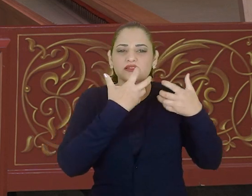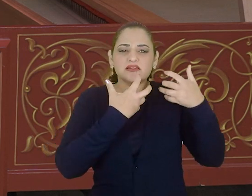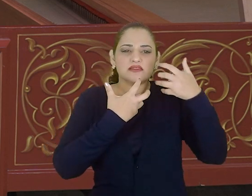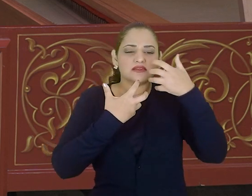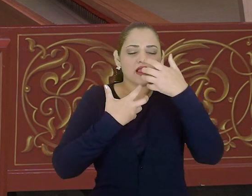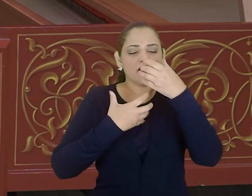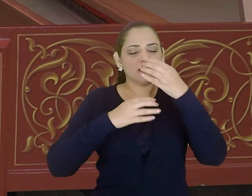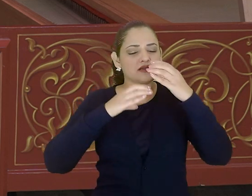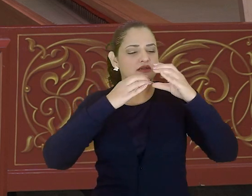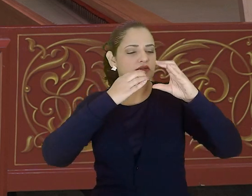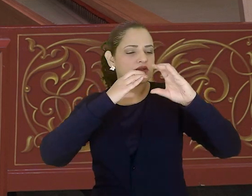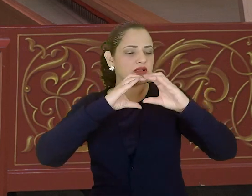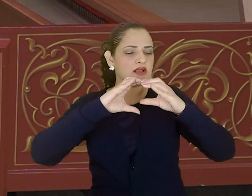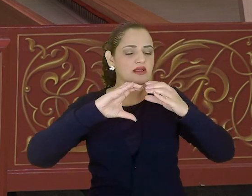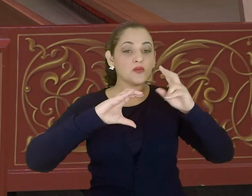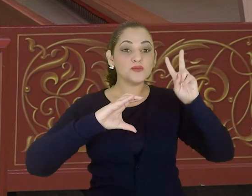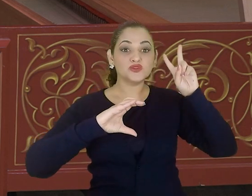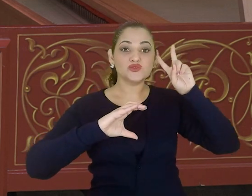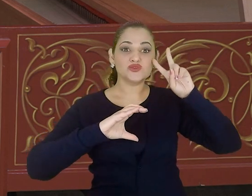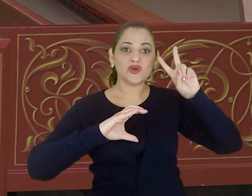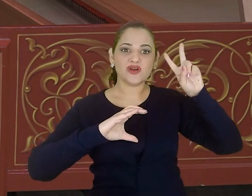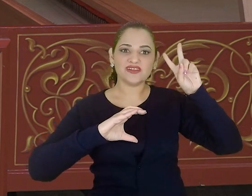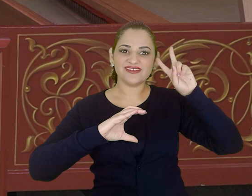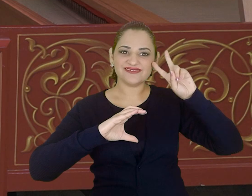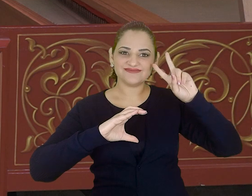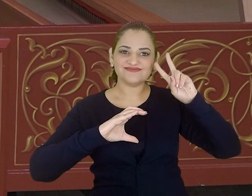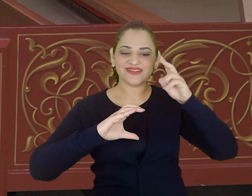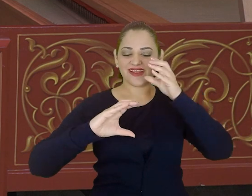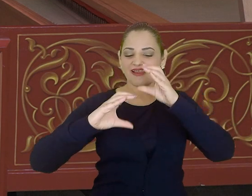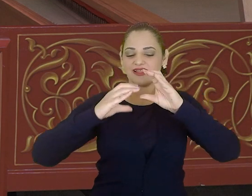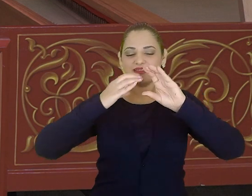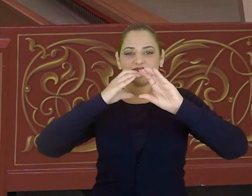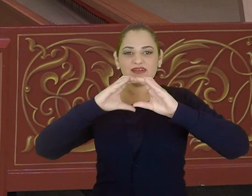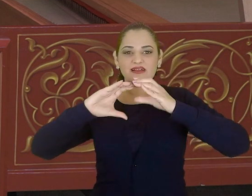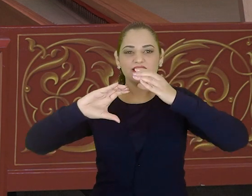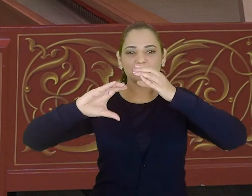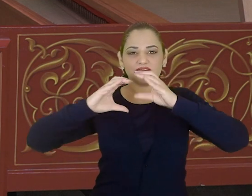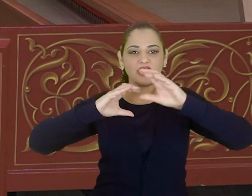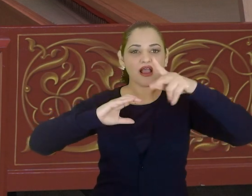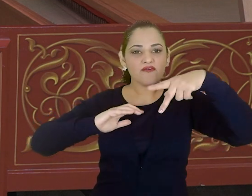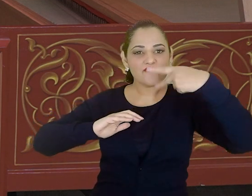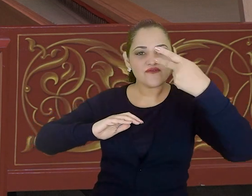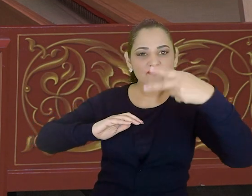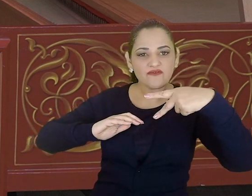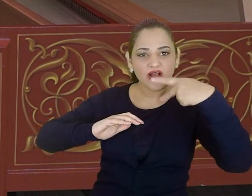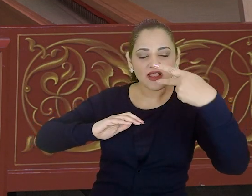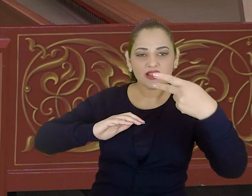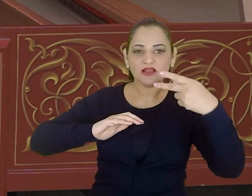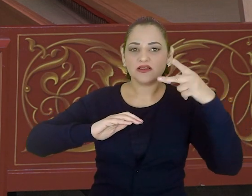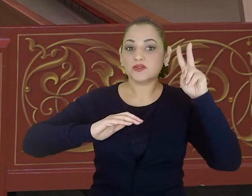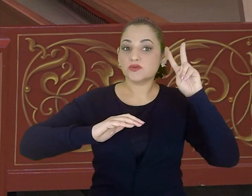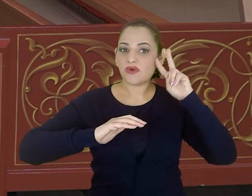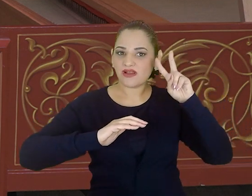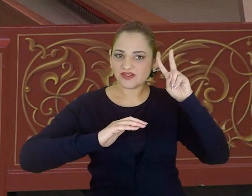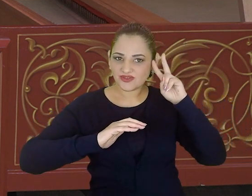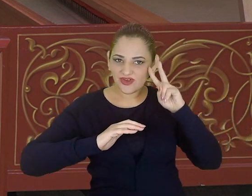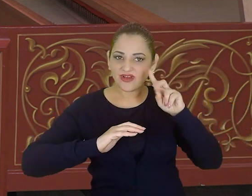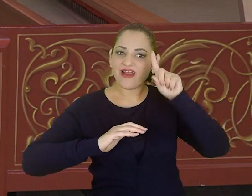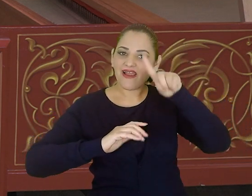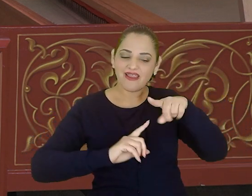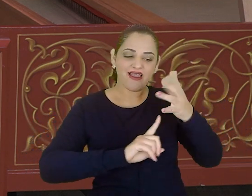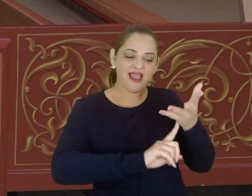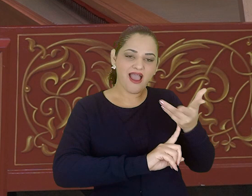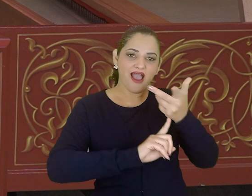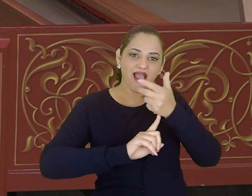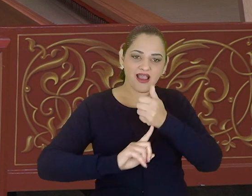canta falando uma história. Isso também é uma arte de acompanhar, porque você tem muita liberdade no